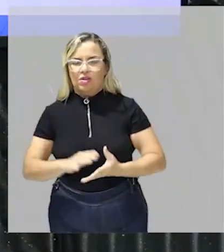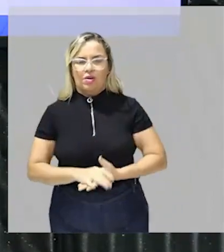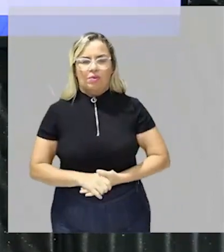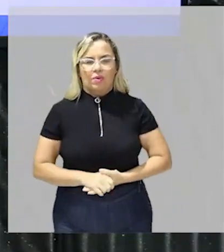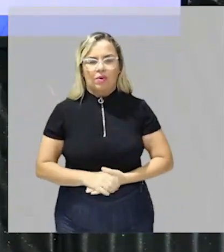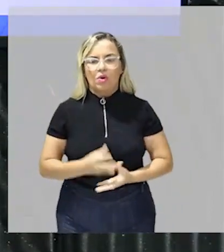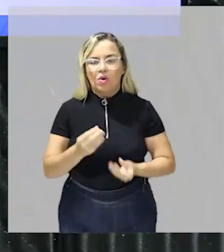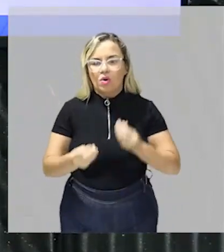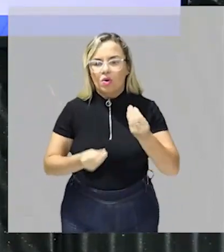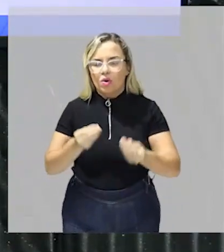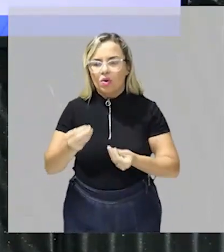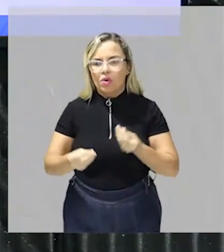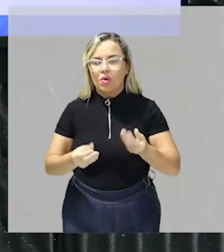-fabricada como